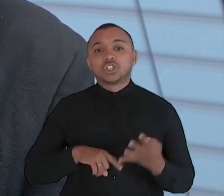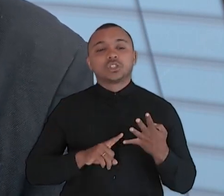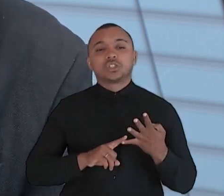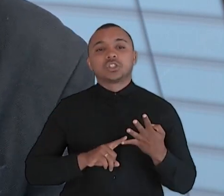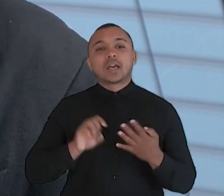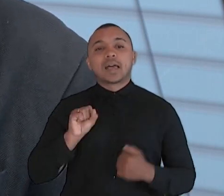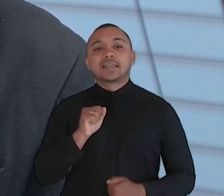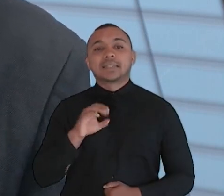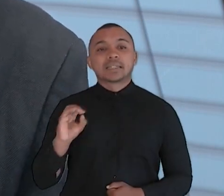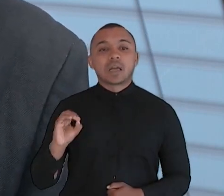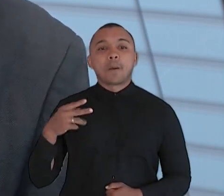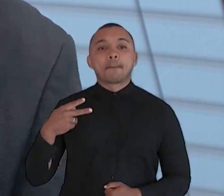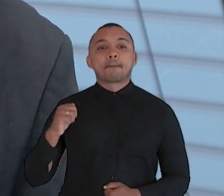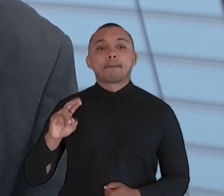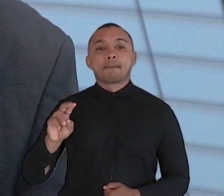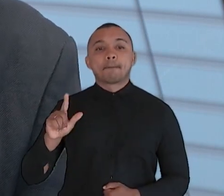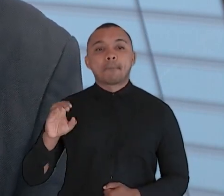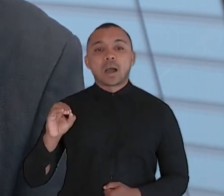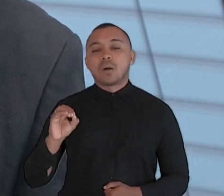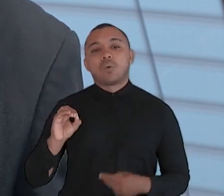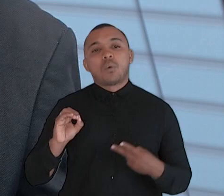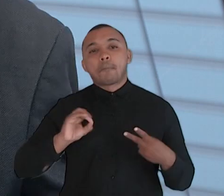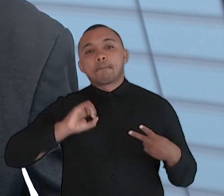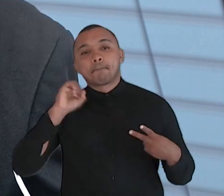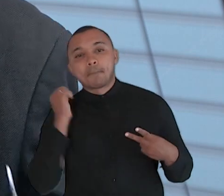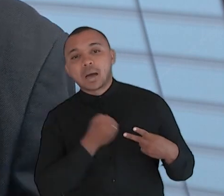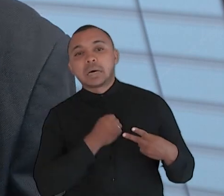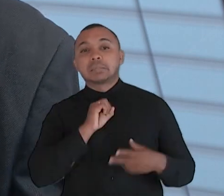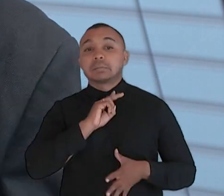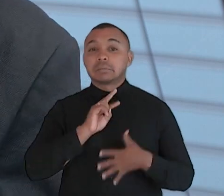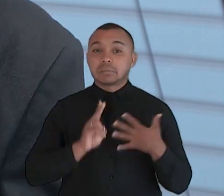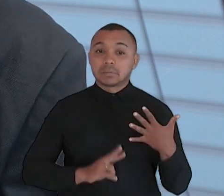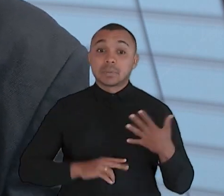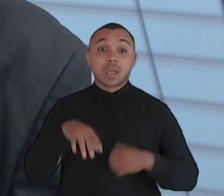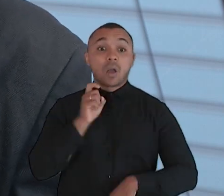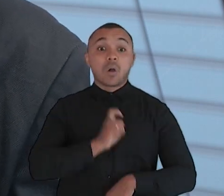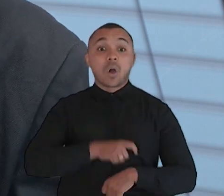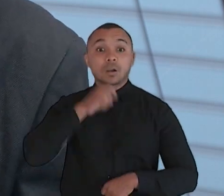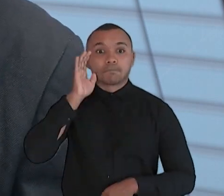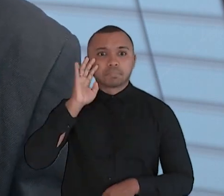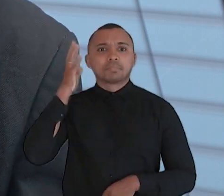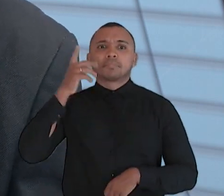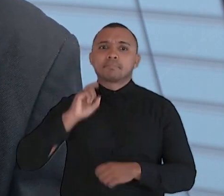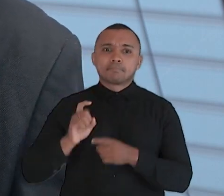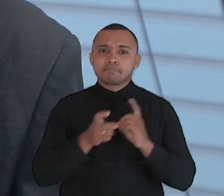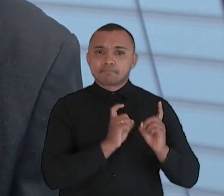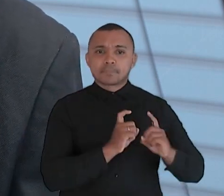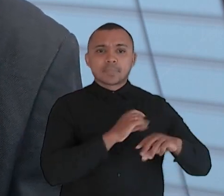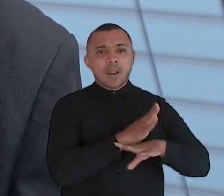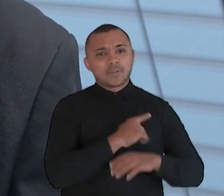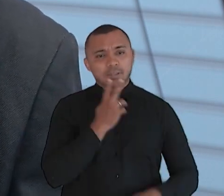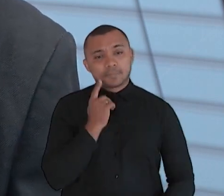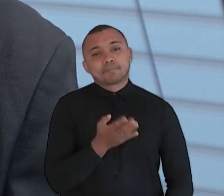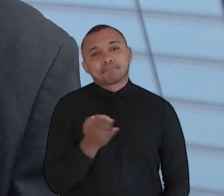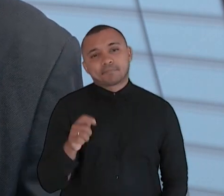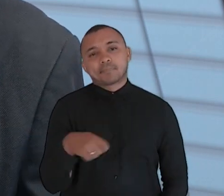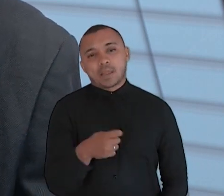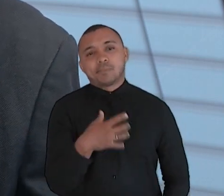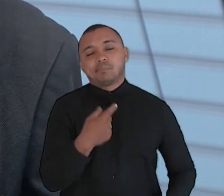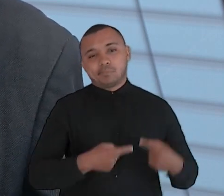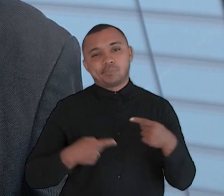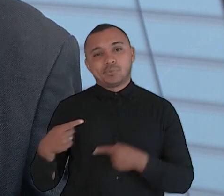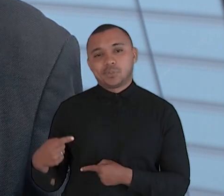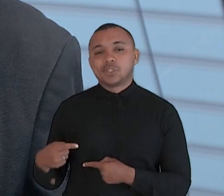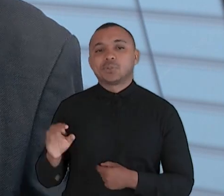você mora em Itarema, você mora em Maracanau. Então, é a hora de discutir a cidade de Fortaleza. O senhor é um político que tem lado,